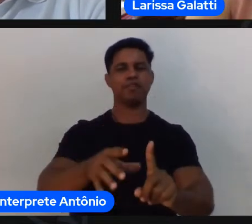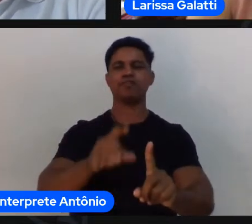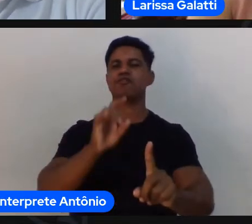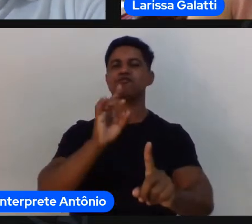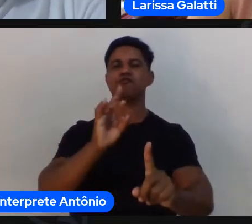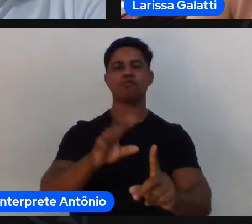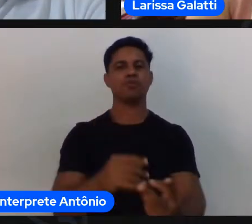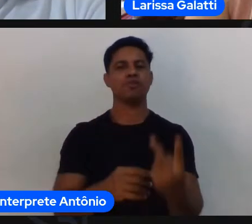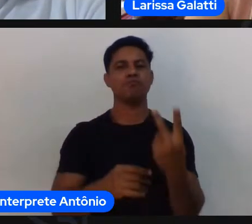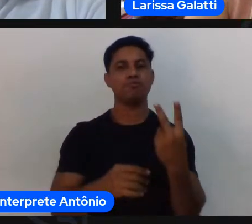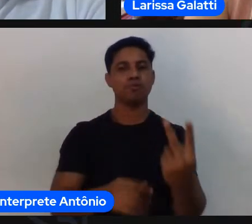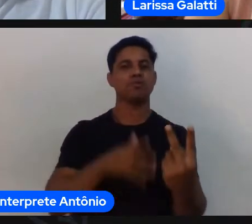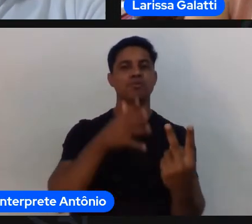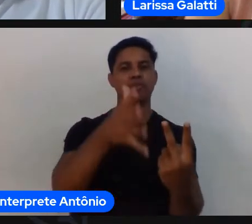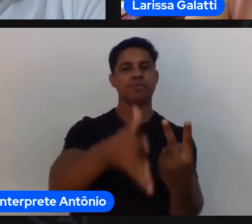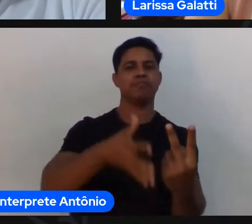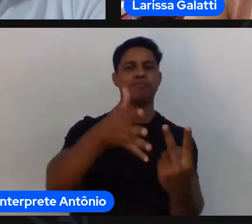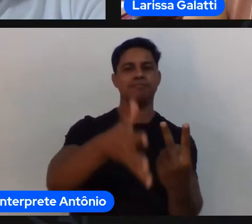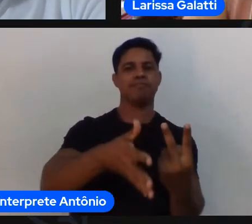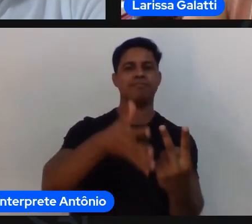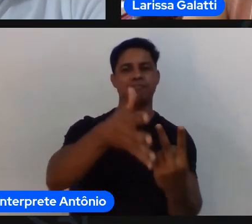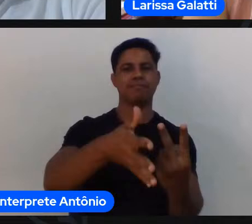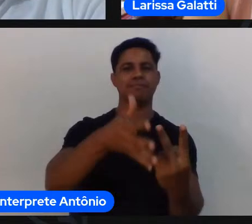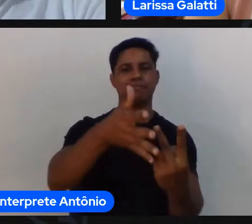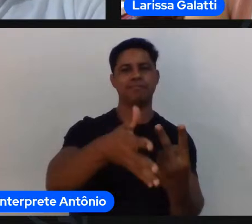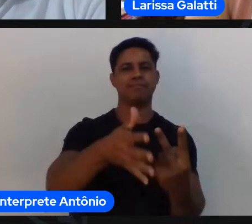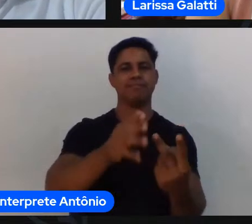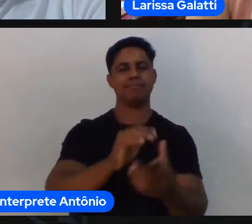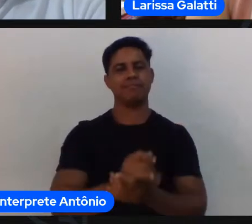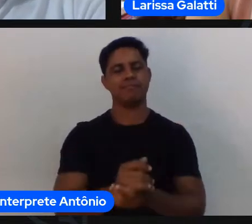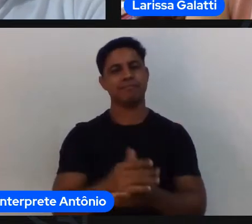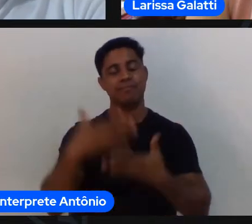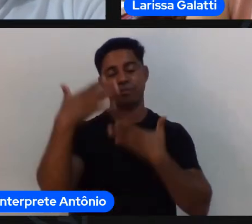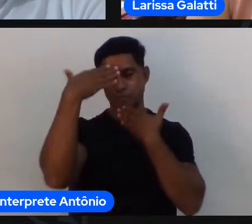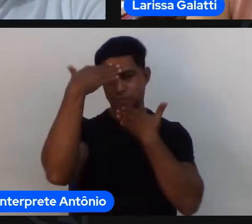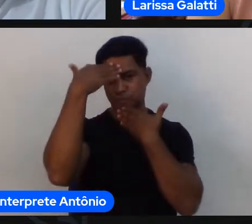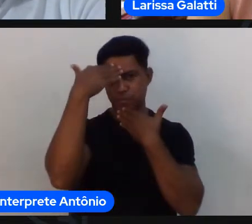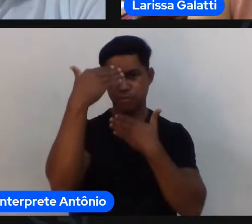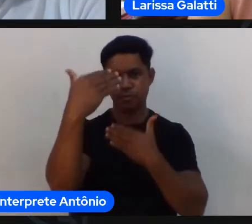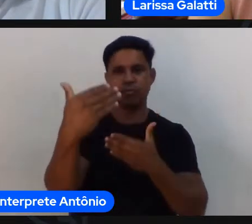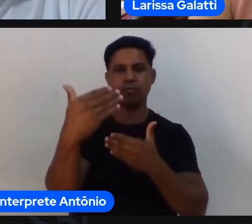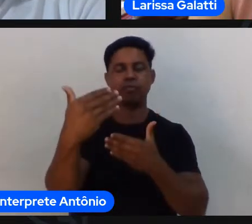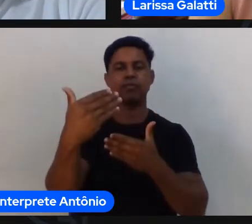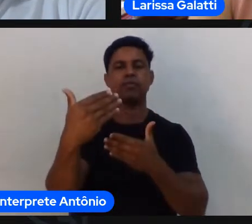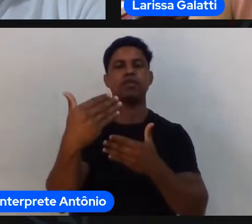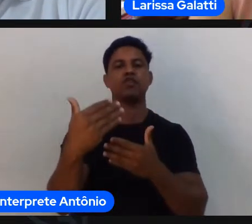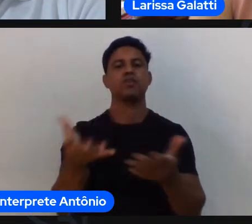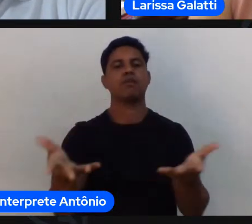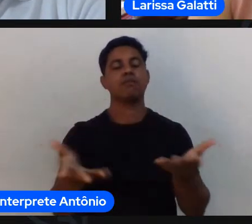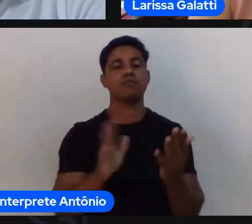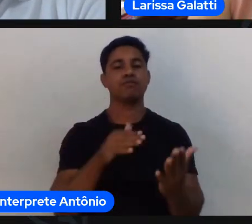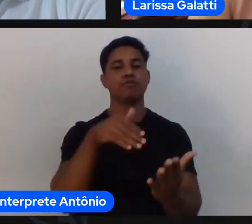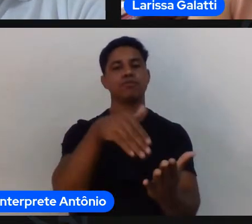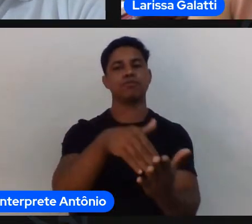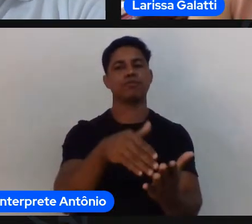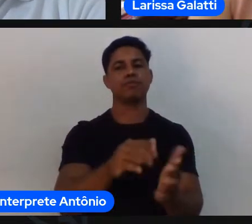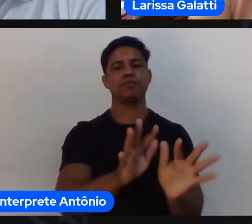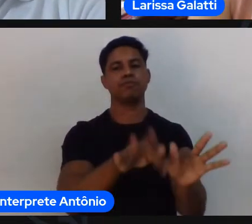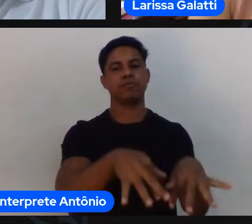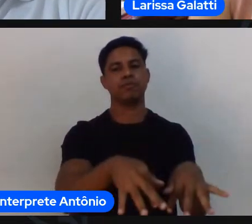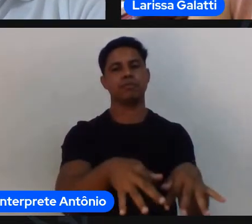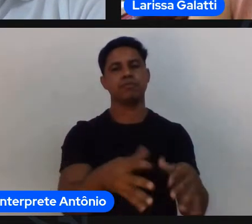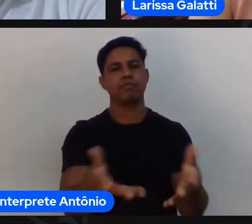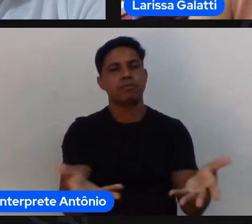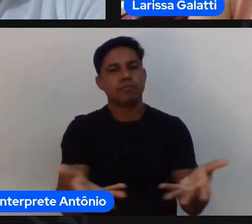bom muito obrigado Marissa nós estamos chegando ao final né o pessoal pelos comentários